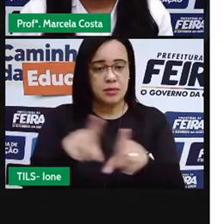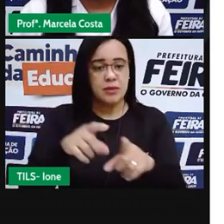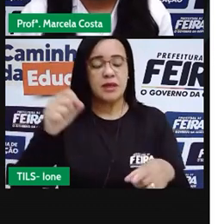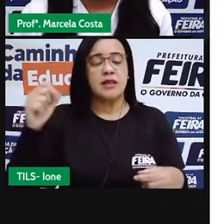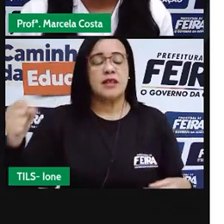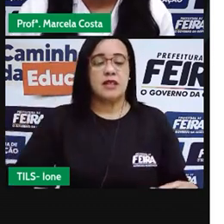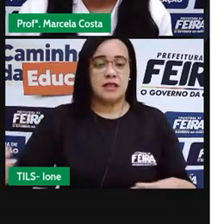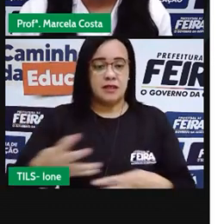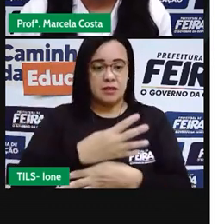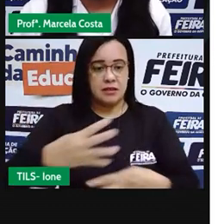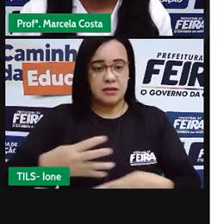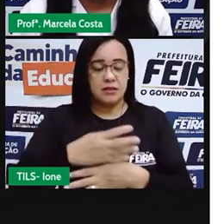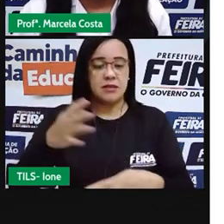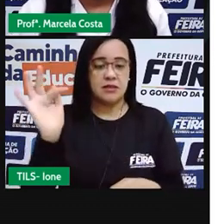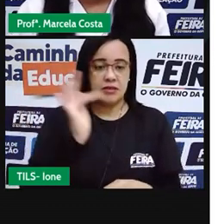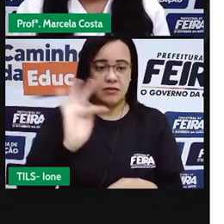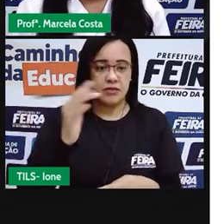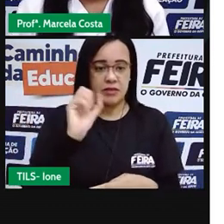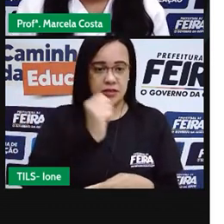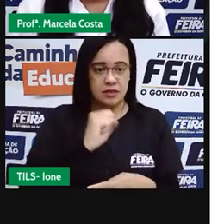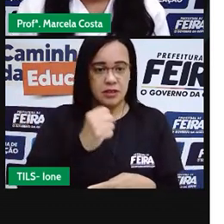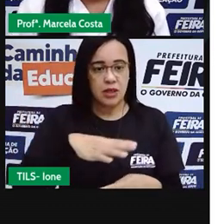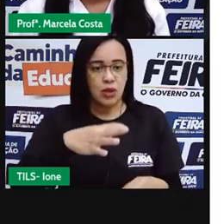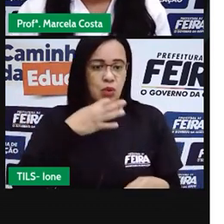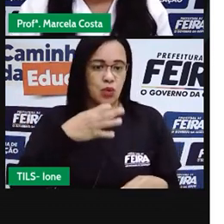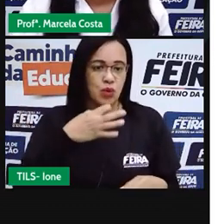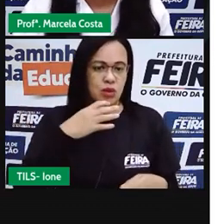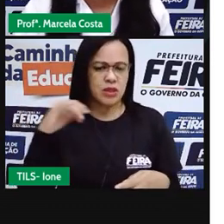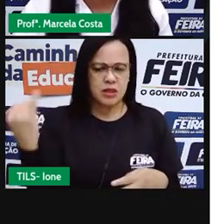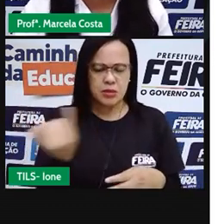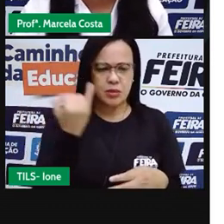importância cultural e histórica.